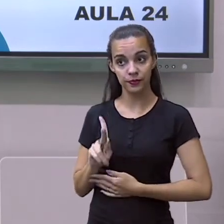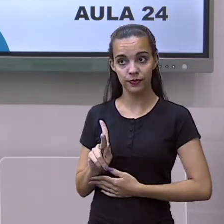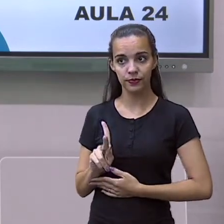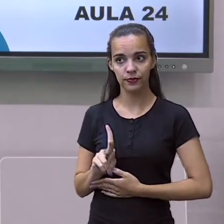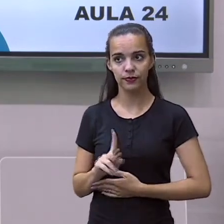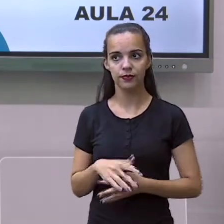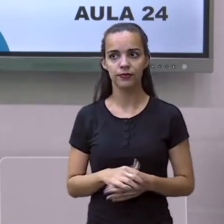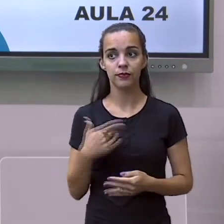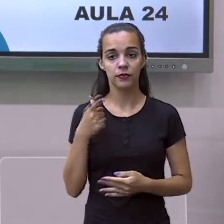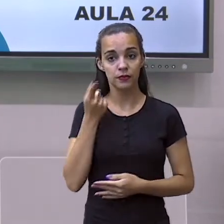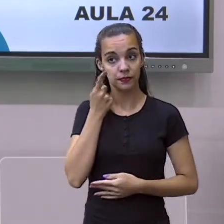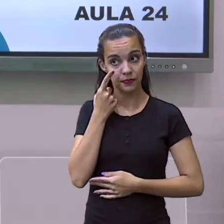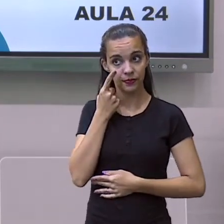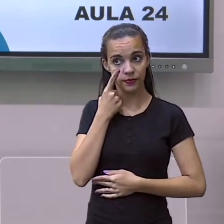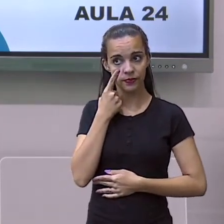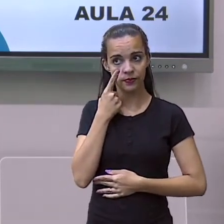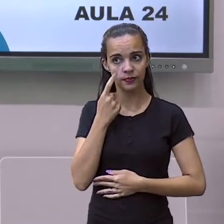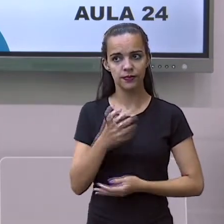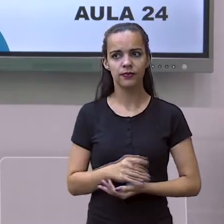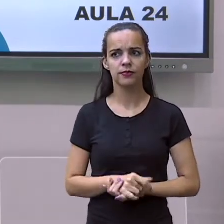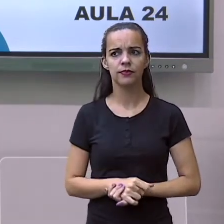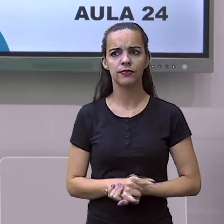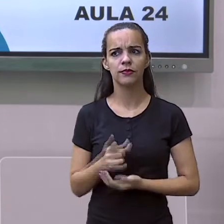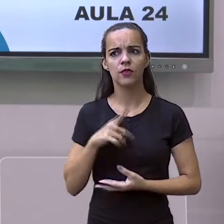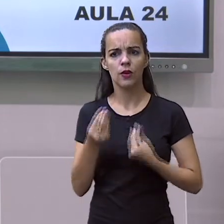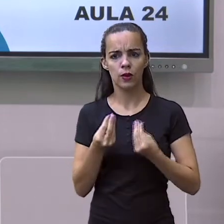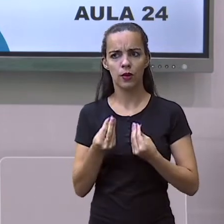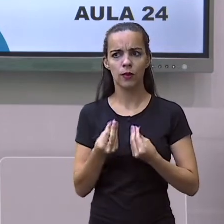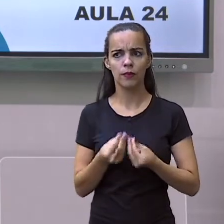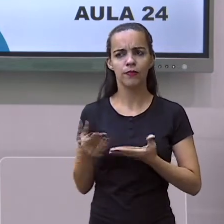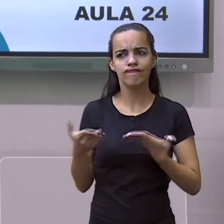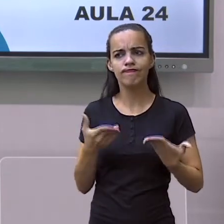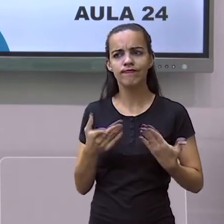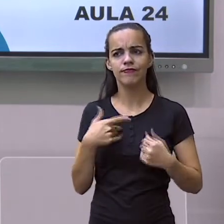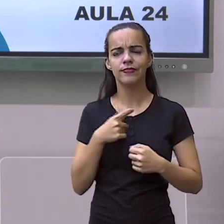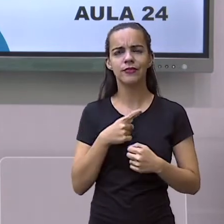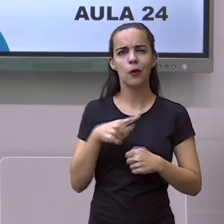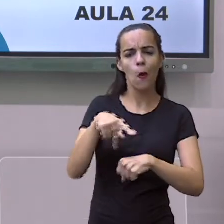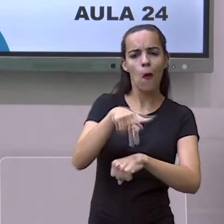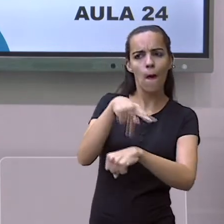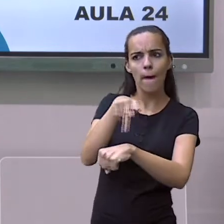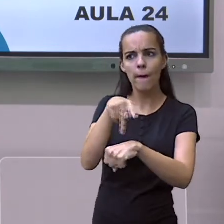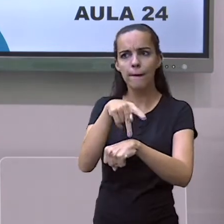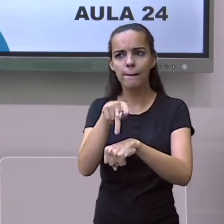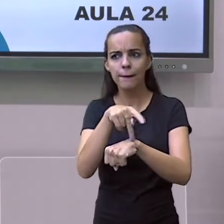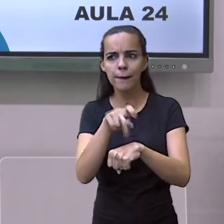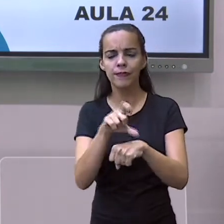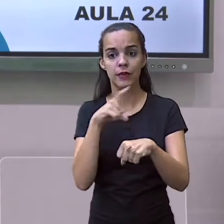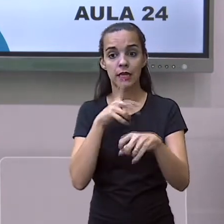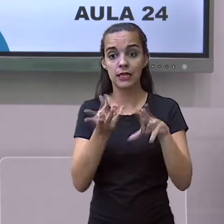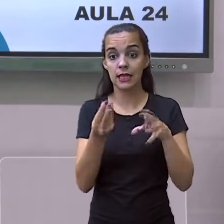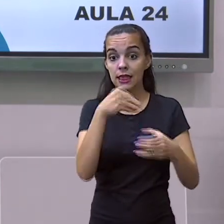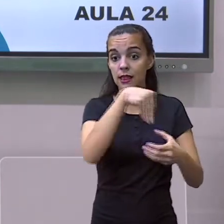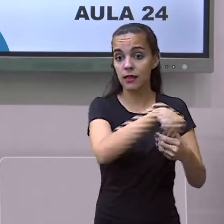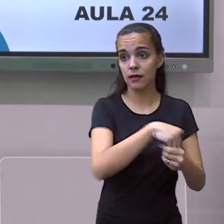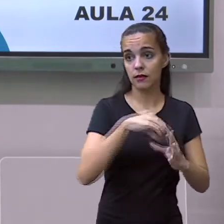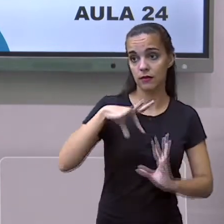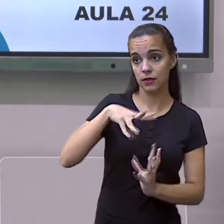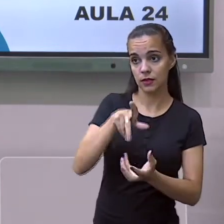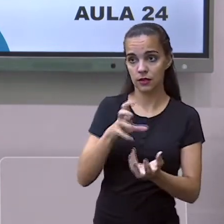Vamos ver no Mozambique todos os países do continente